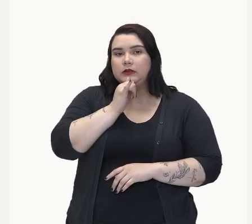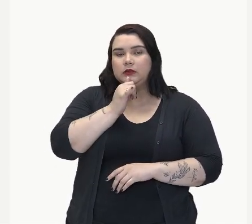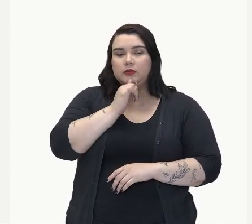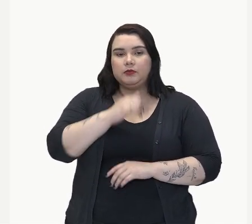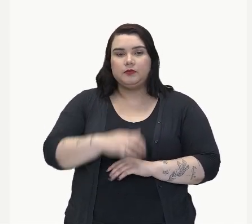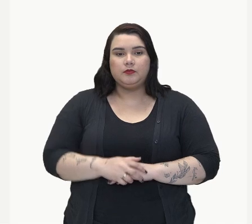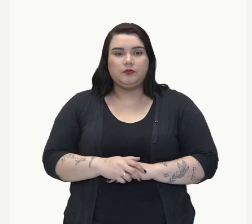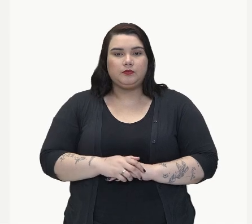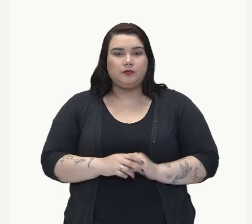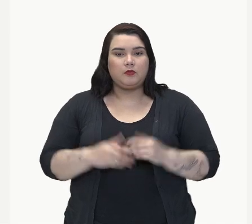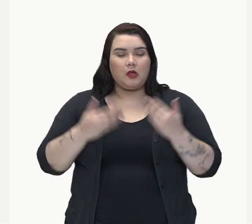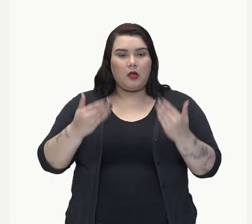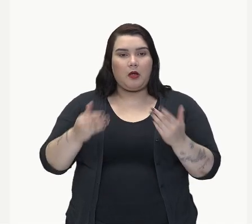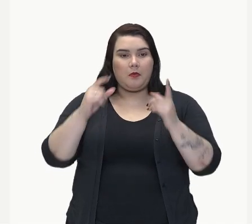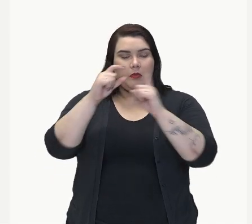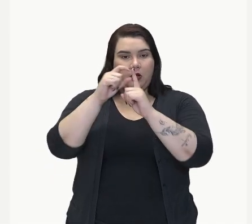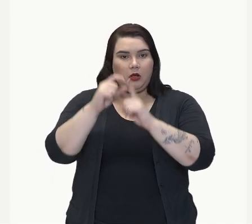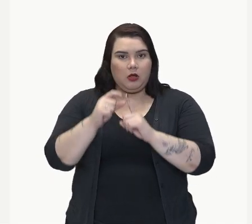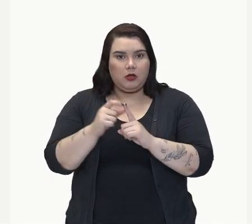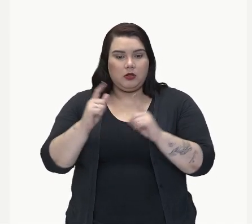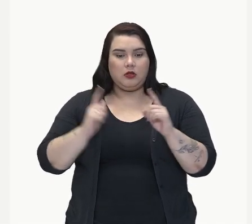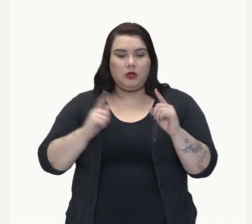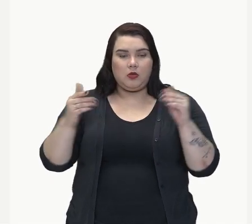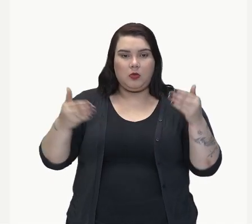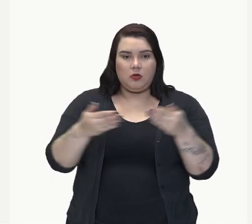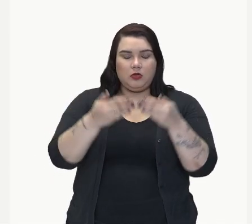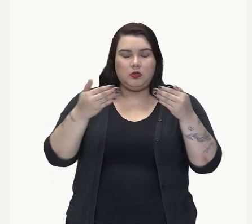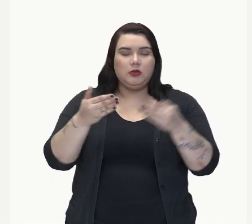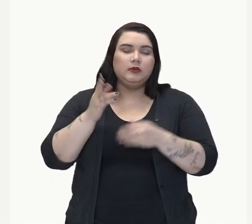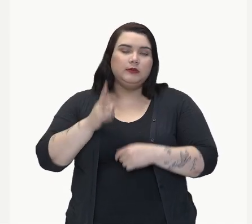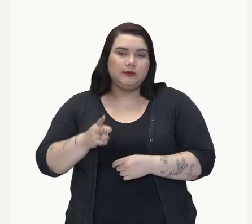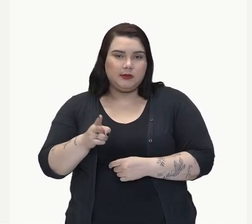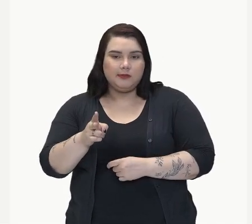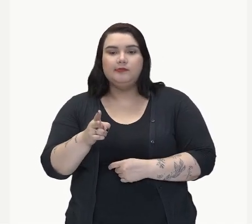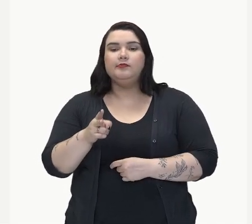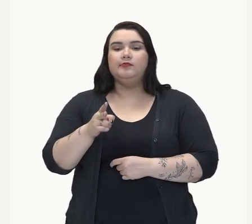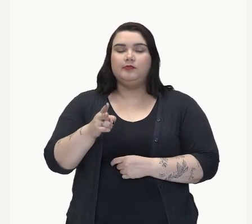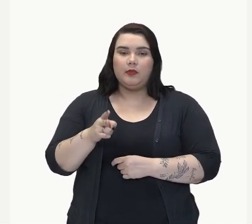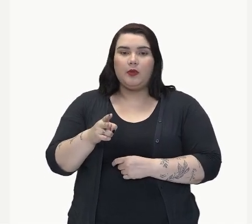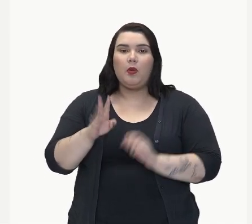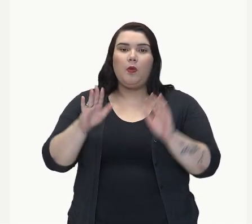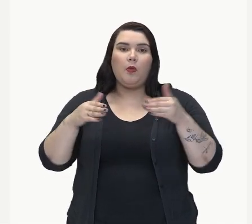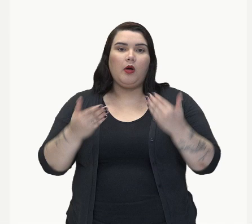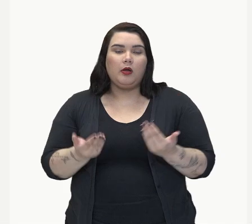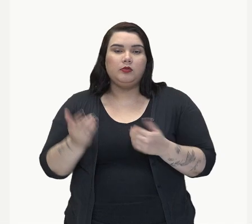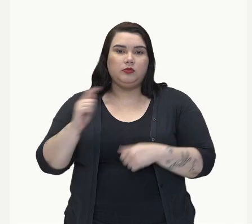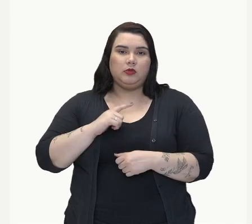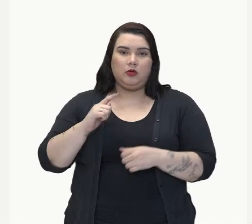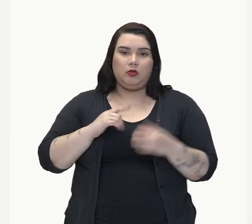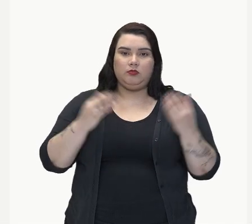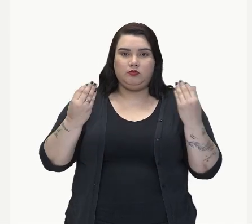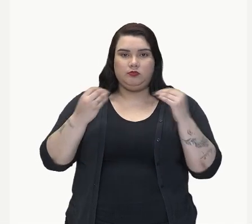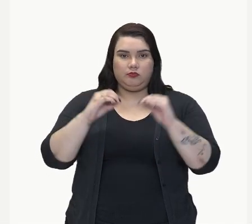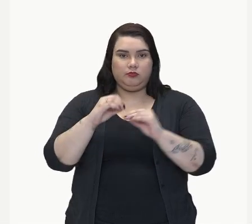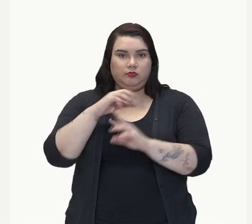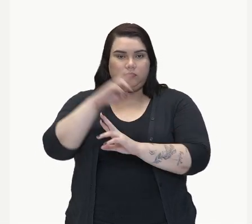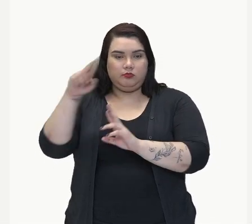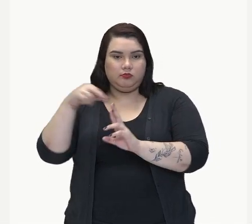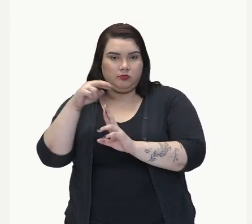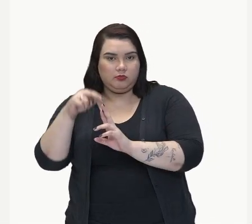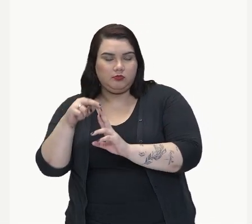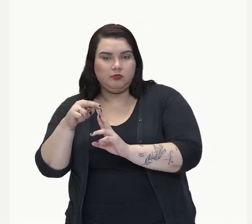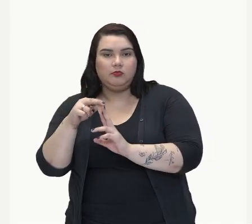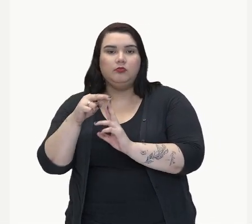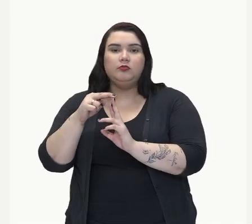estão em destaque, elas vão concordar sempre quando ela for fazer referência